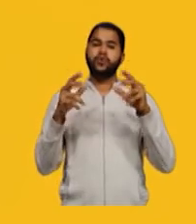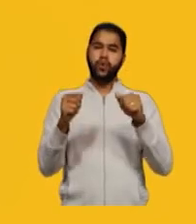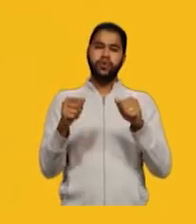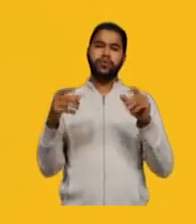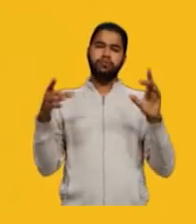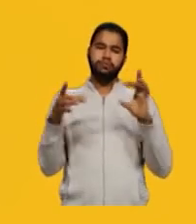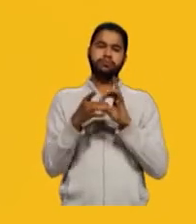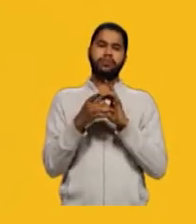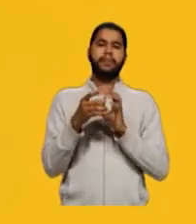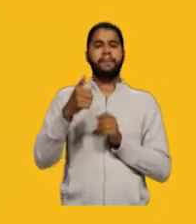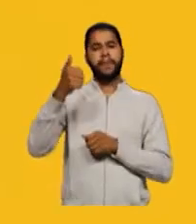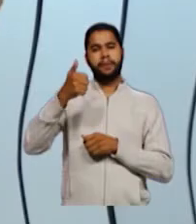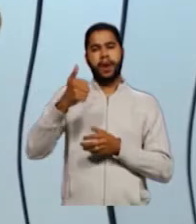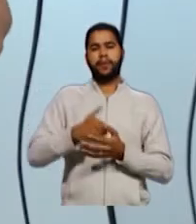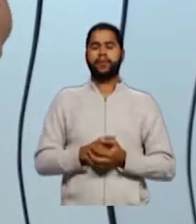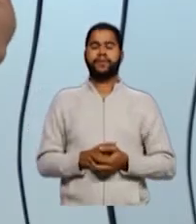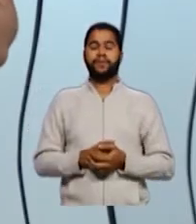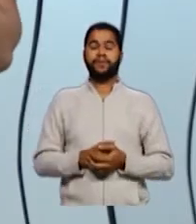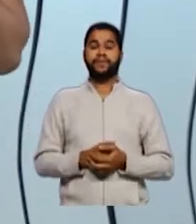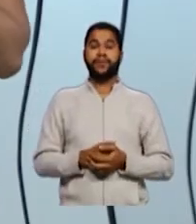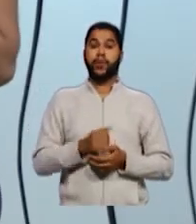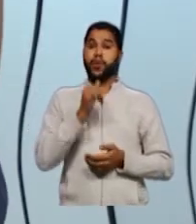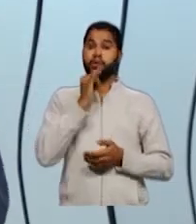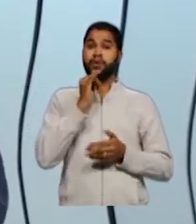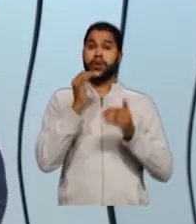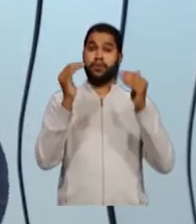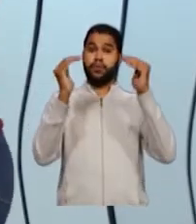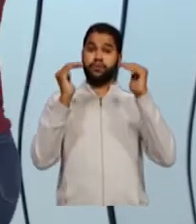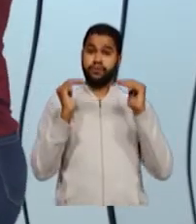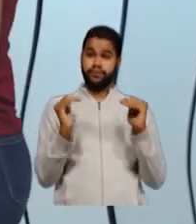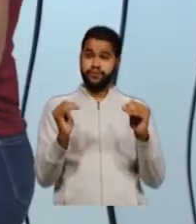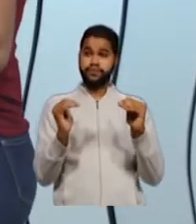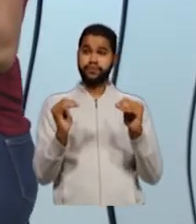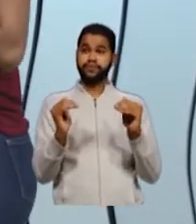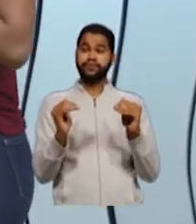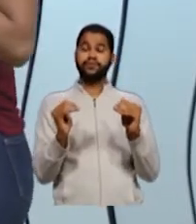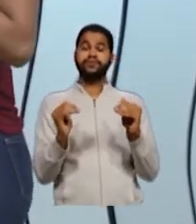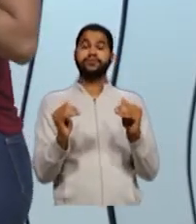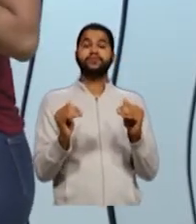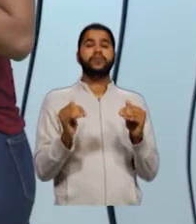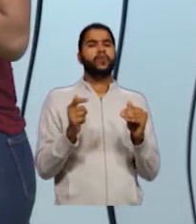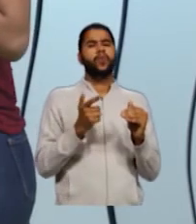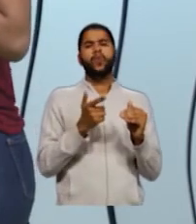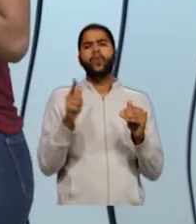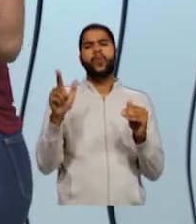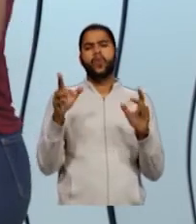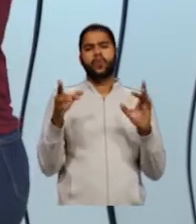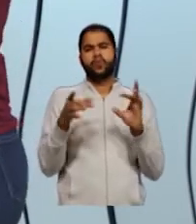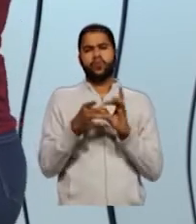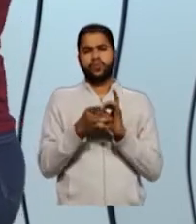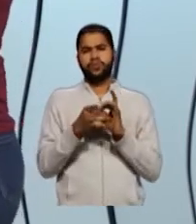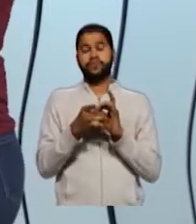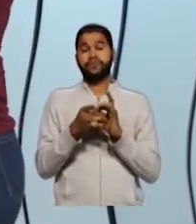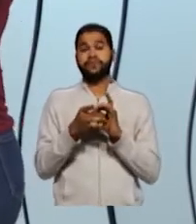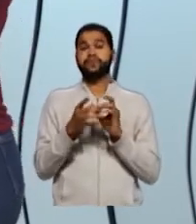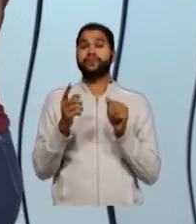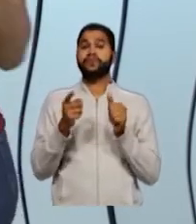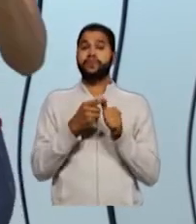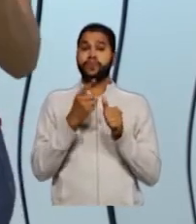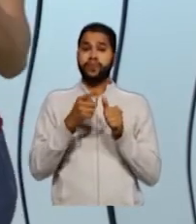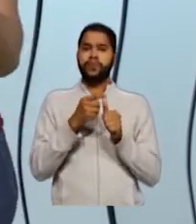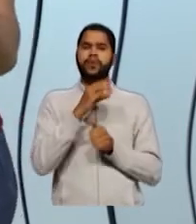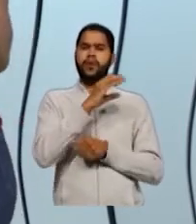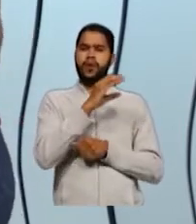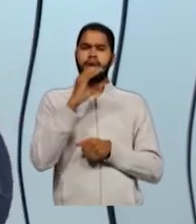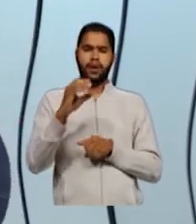carbono primário. No exemplo de baixo, eu vou ter agora um outro ligante. O primeiro carbono